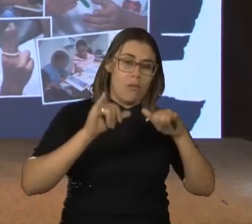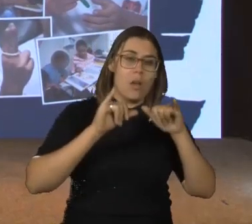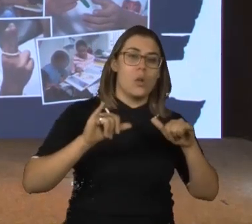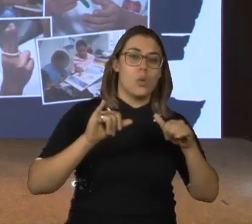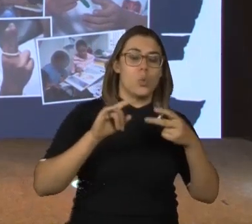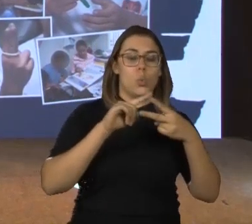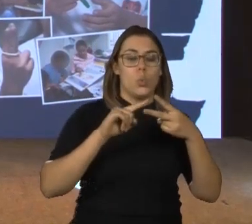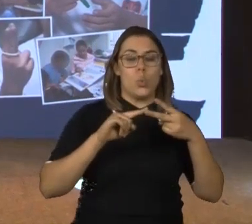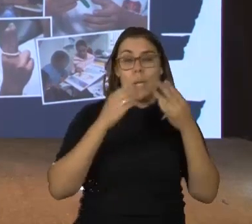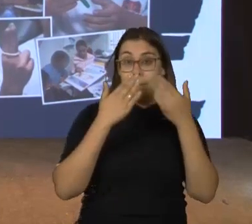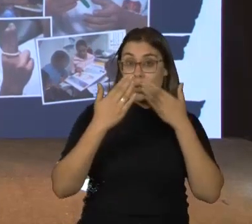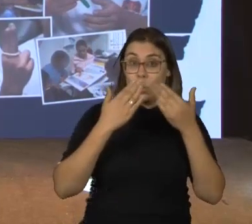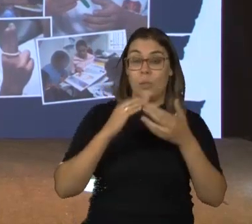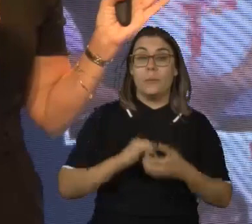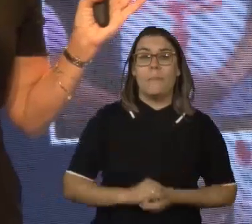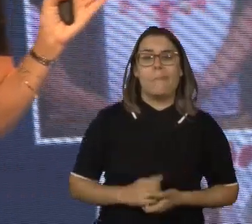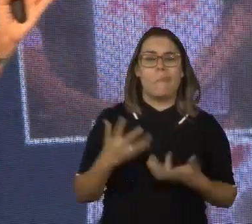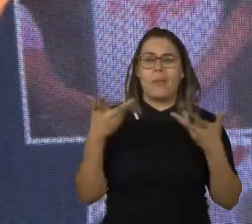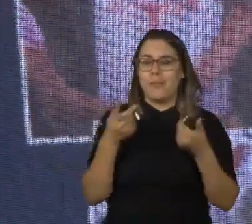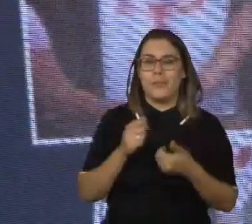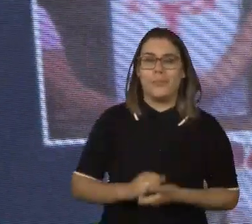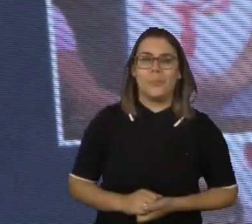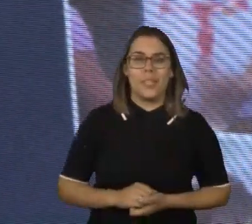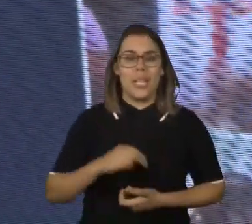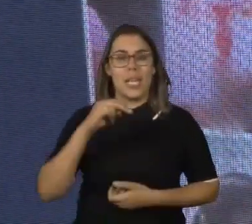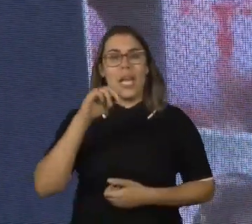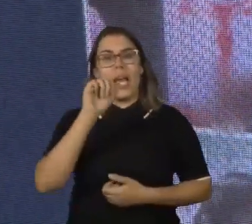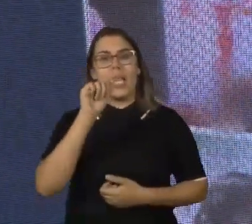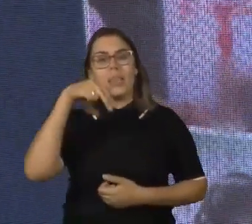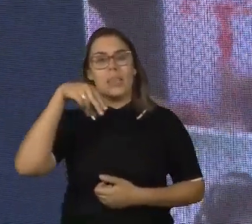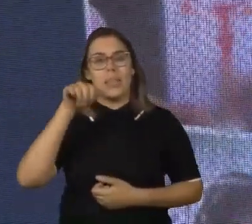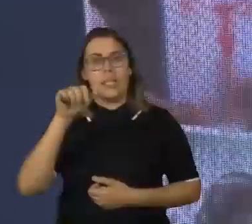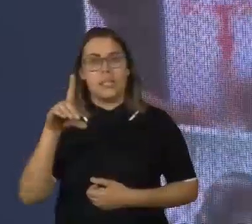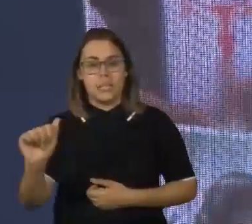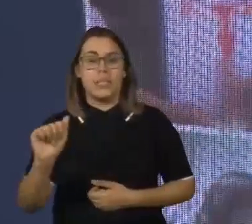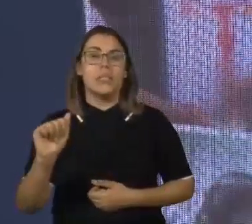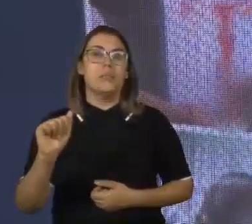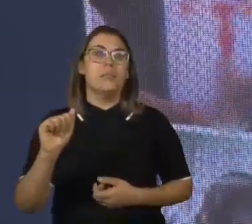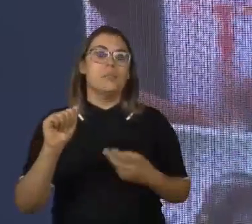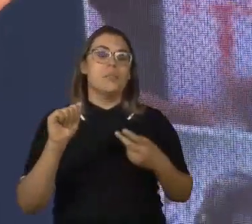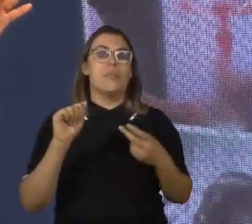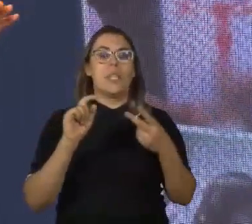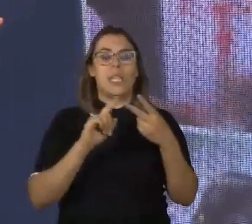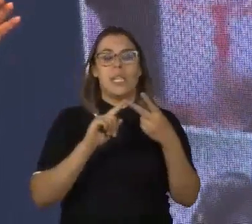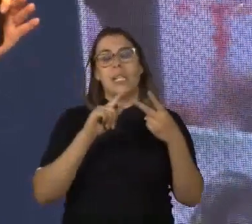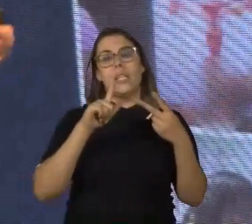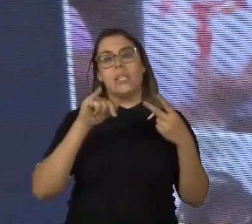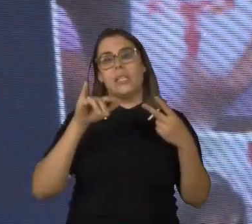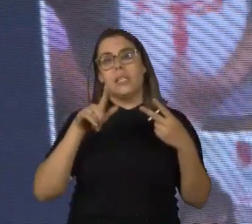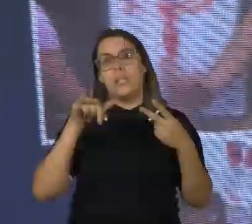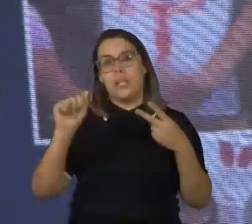por duas psicólogas maravilhosas, a Nanda Sodeli e a Lili Galvão. Elas fizeram uma